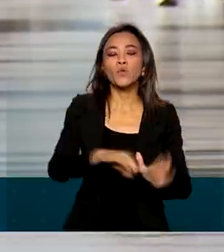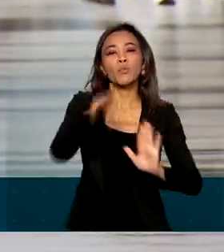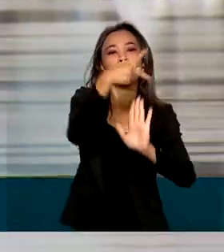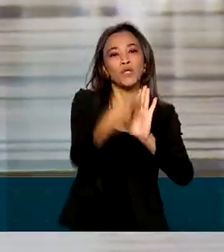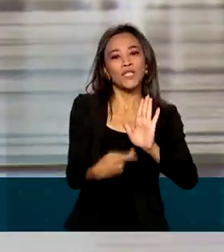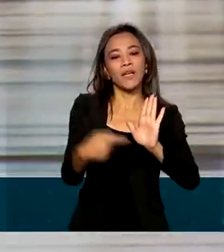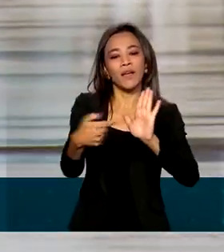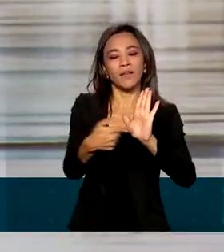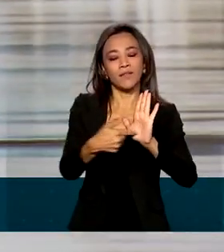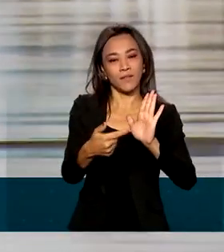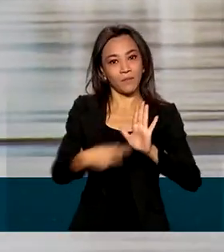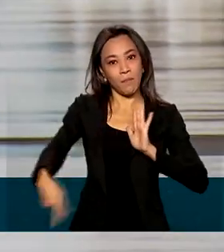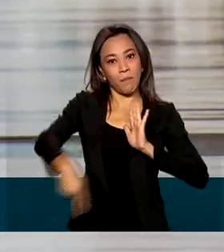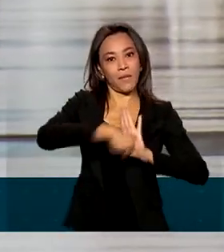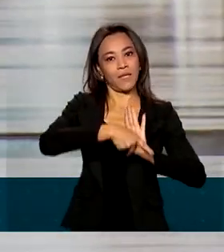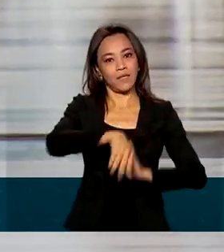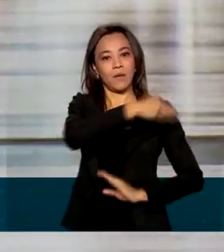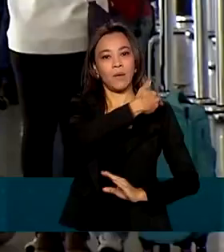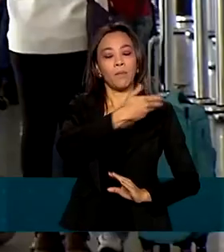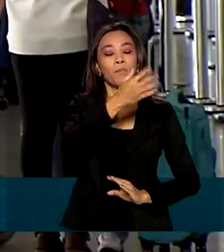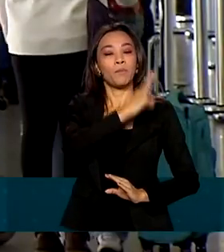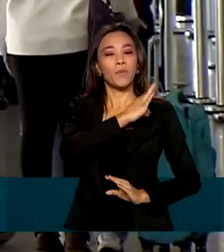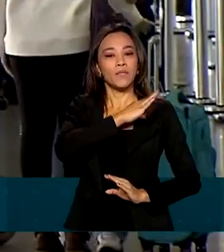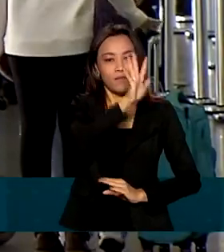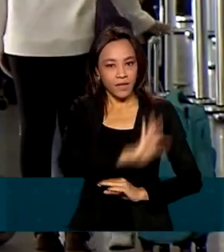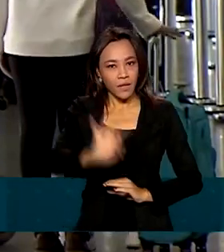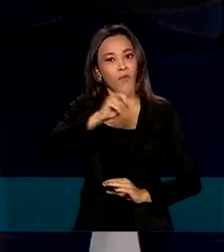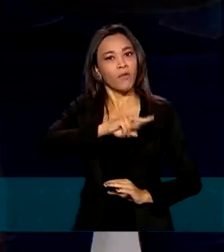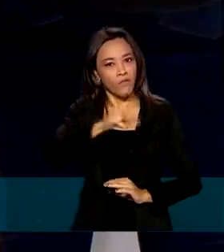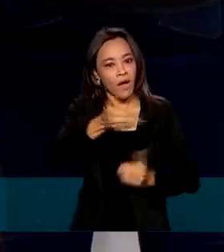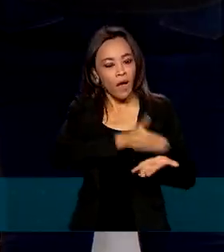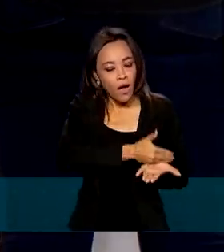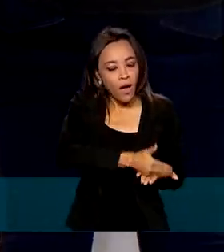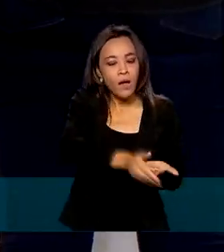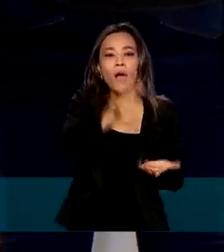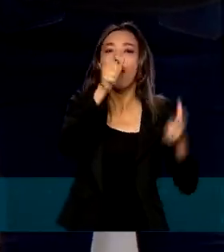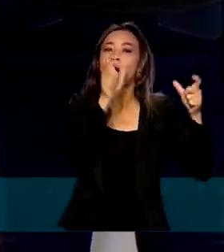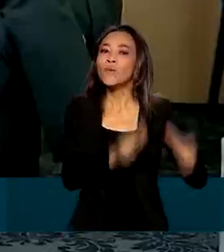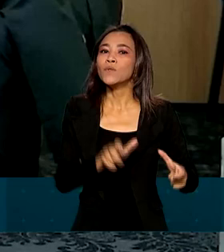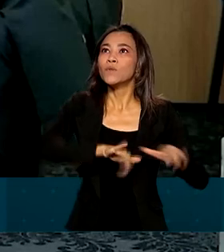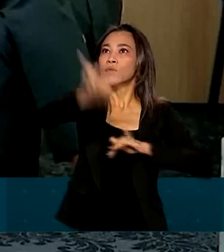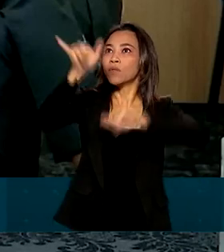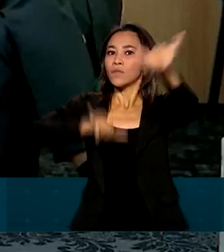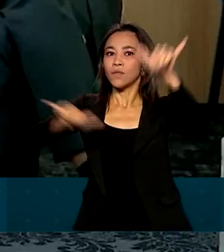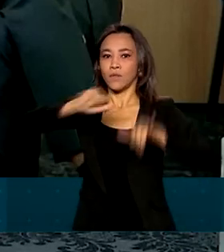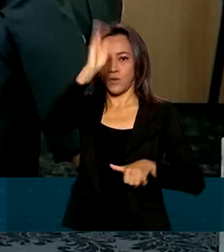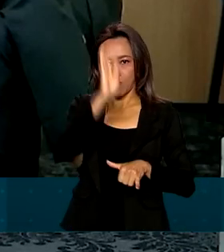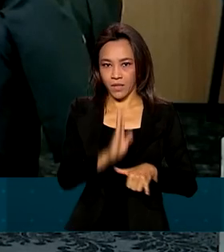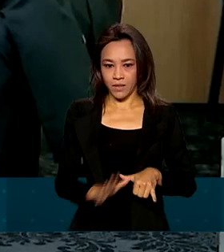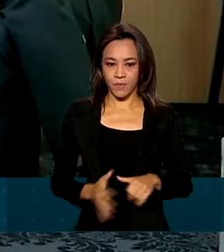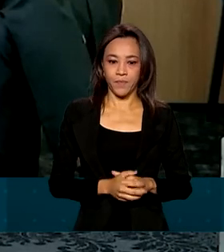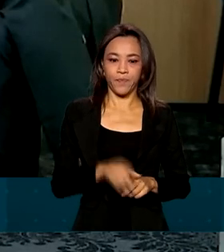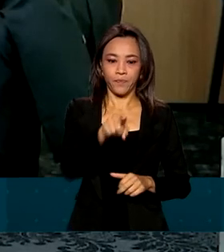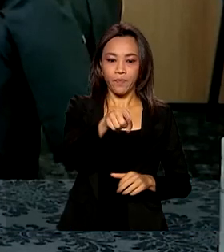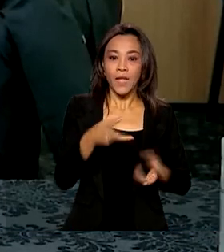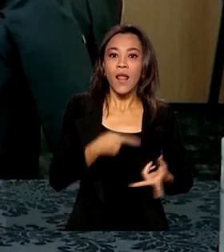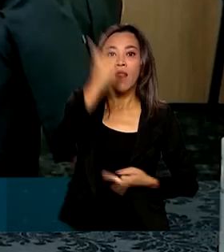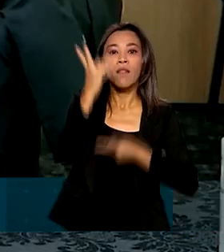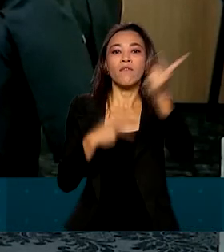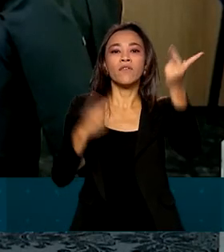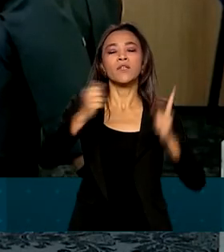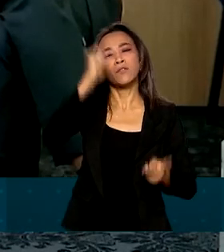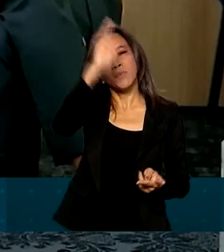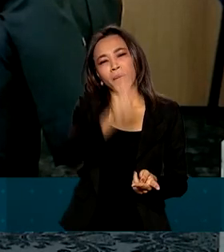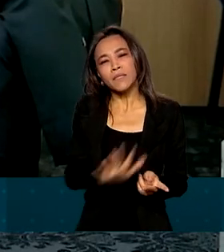Livre da Polícia Federal, que será posto em prática nos aeroportos do país. Visando levar aos aeroportuários e